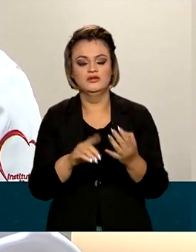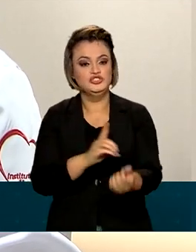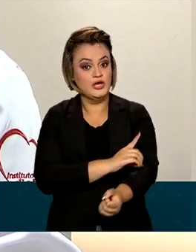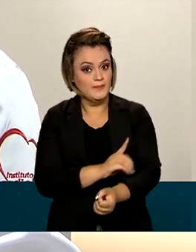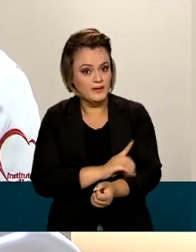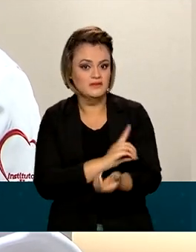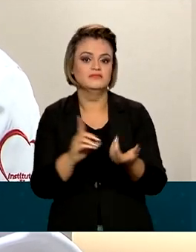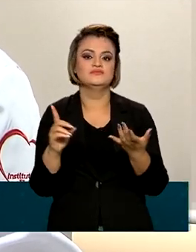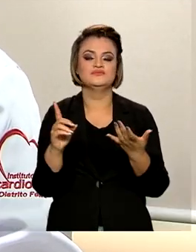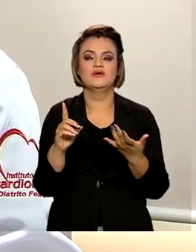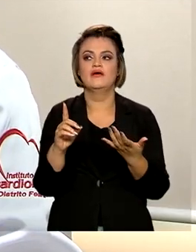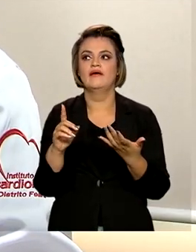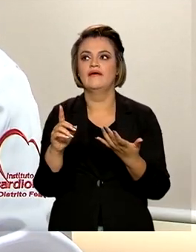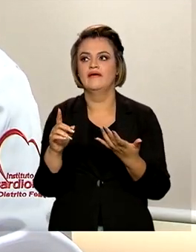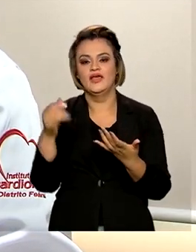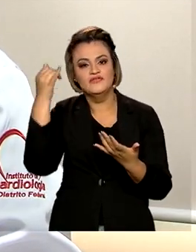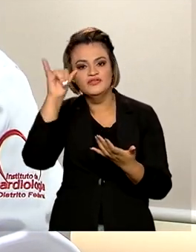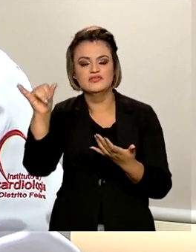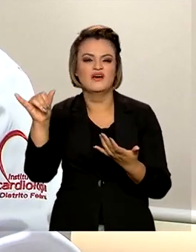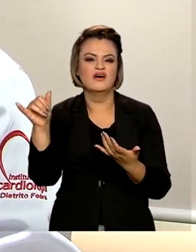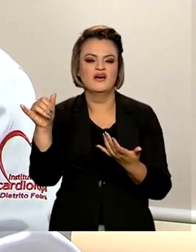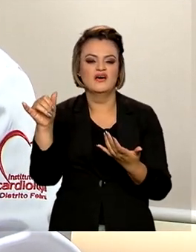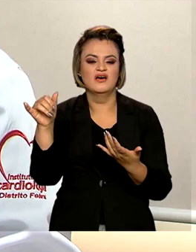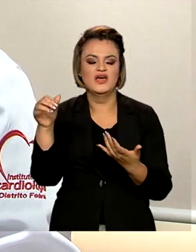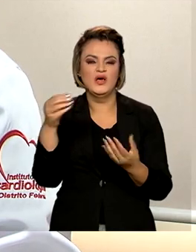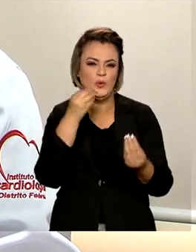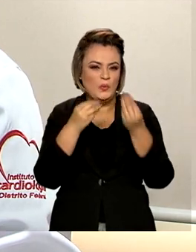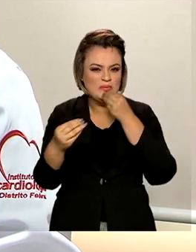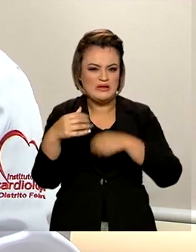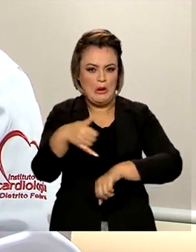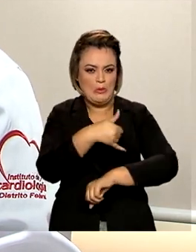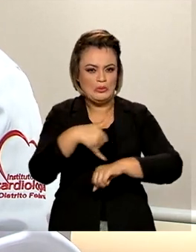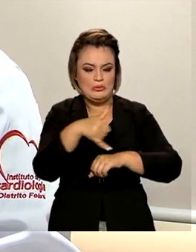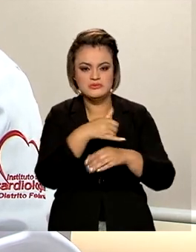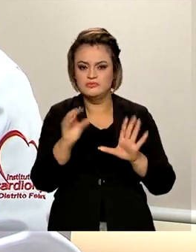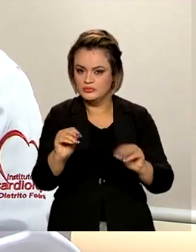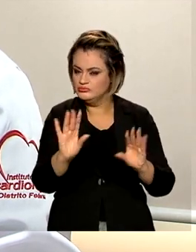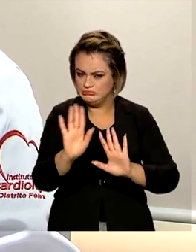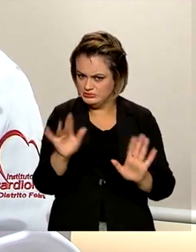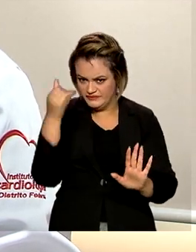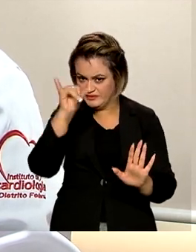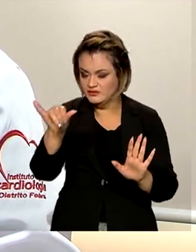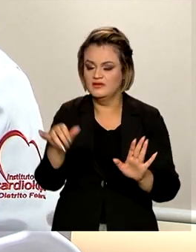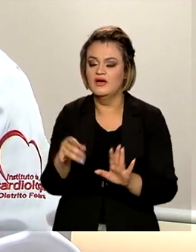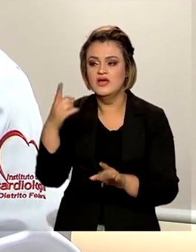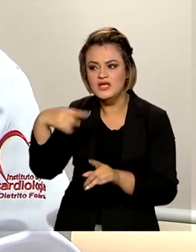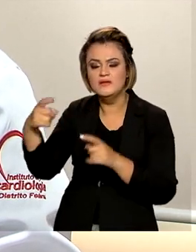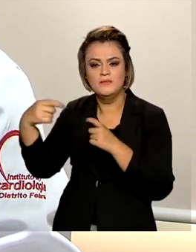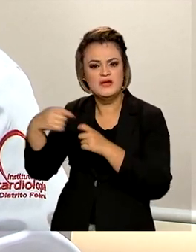diabetes, é diminuir o consumo de comidas gordas, é procurar o médico, fazer seus exames de rotina. arterial, E é é prevenir